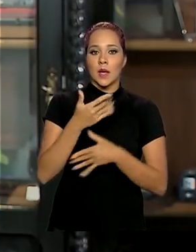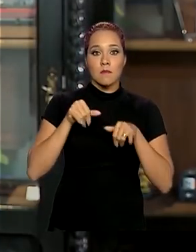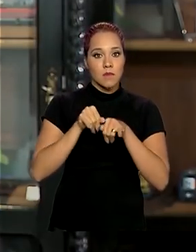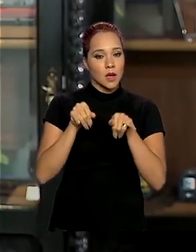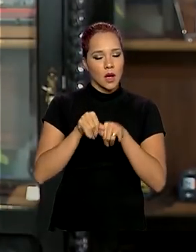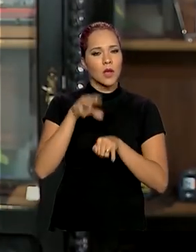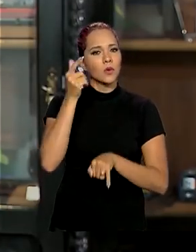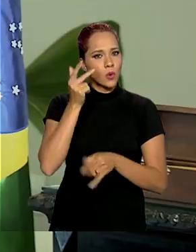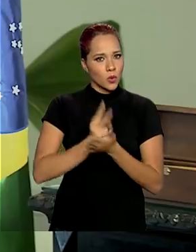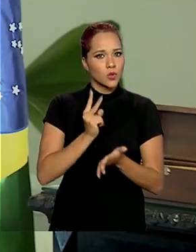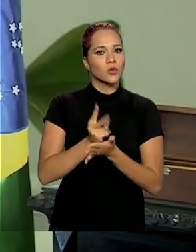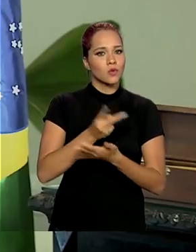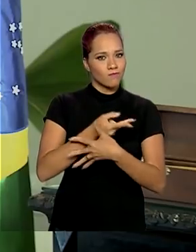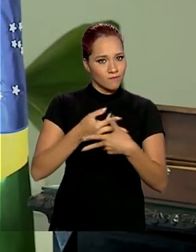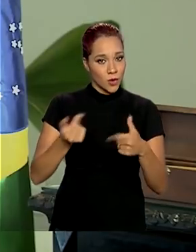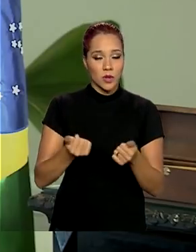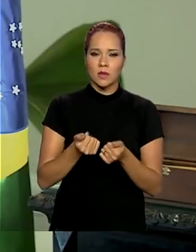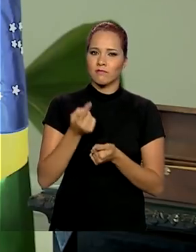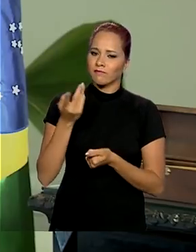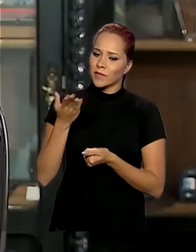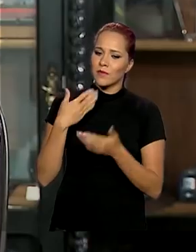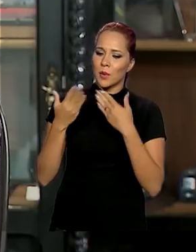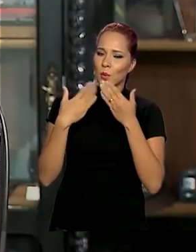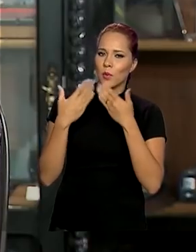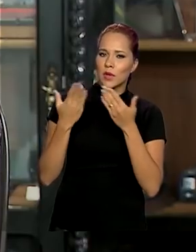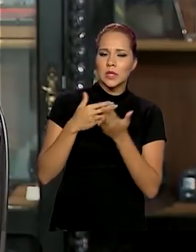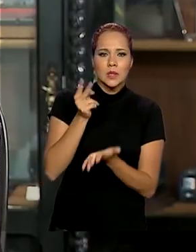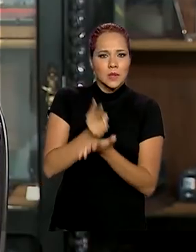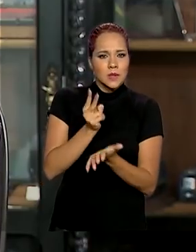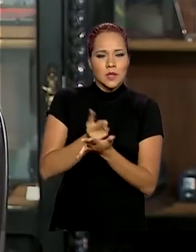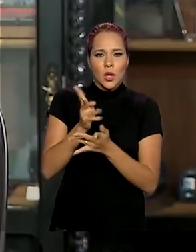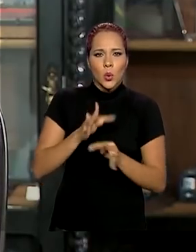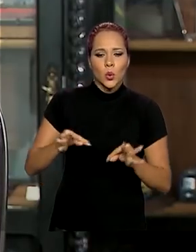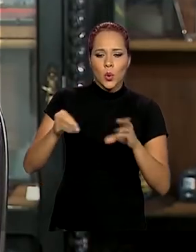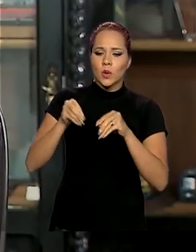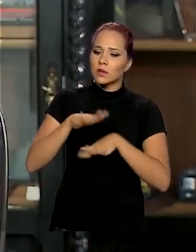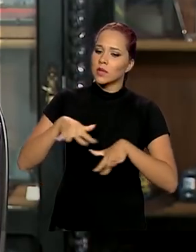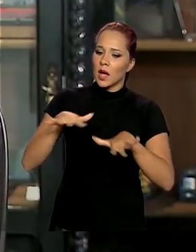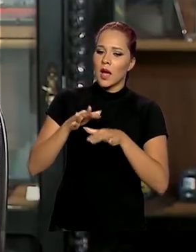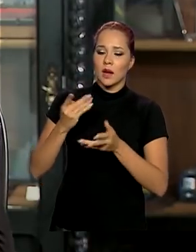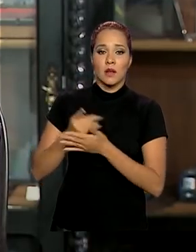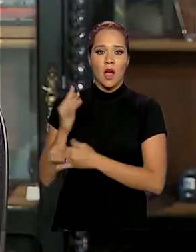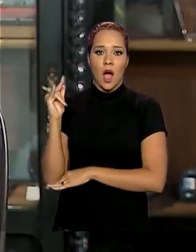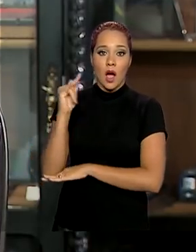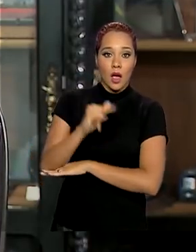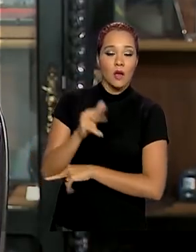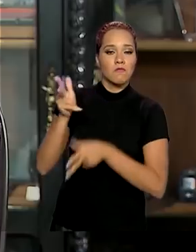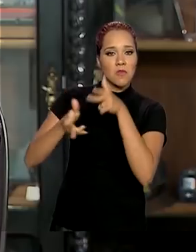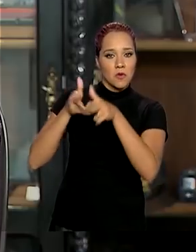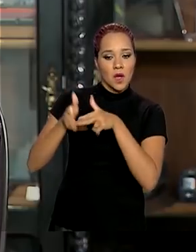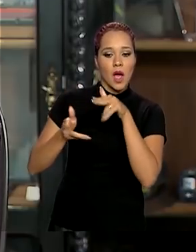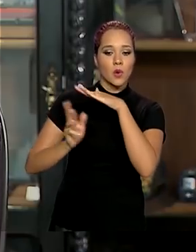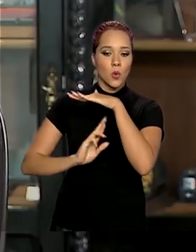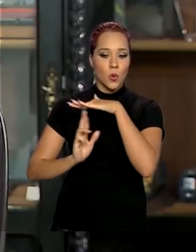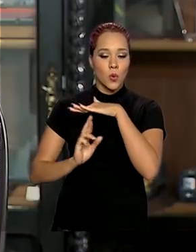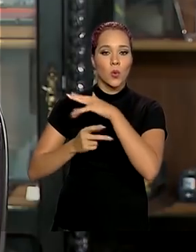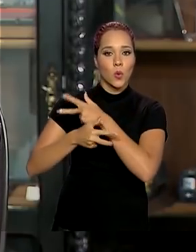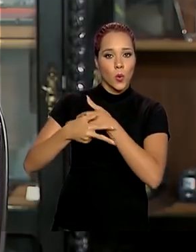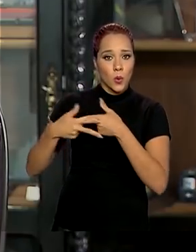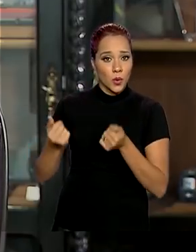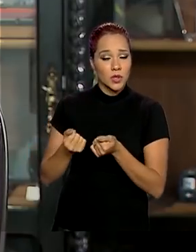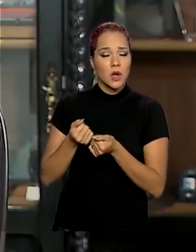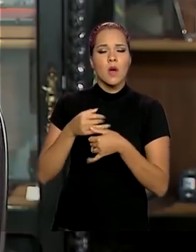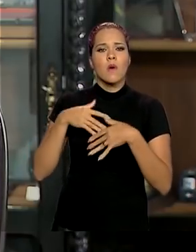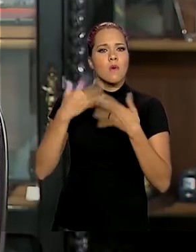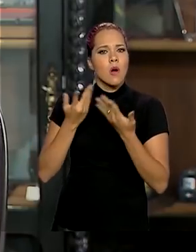sejam abastecidos. O senhor vem conversando diariamente com todos os setores, aéreo, ferroviário, rodoviário. Qual que é o